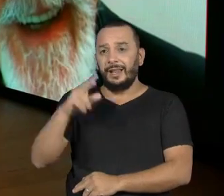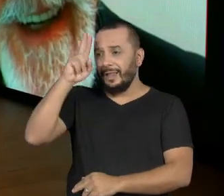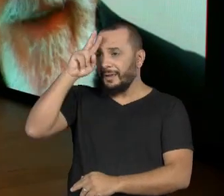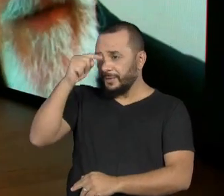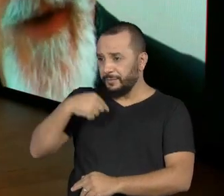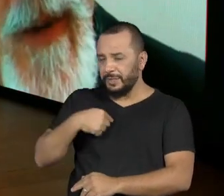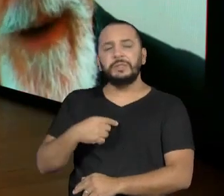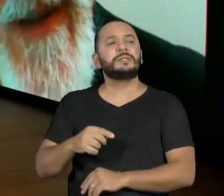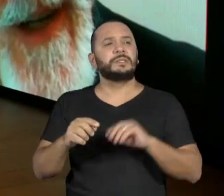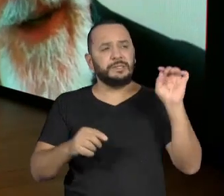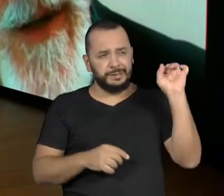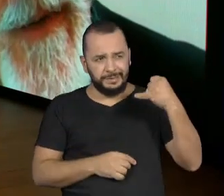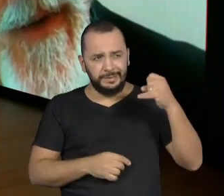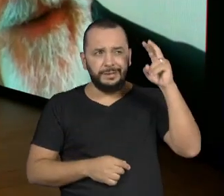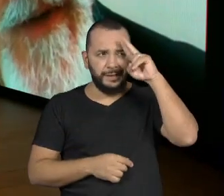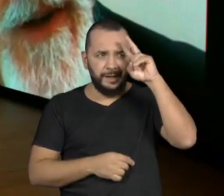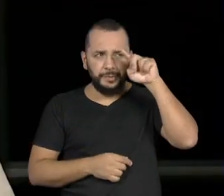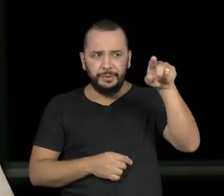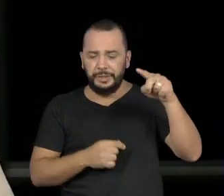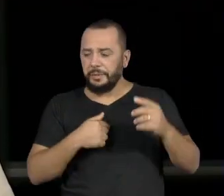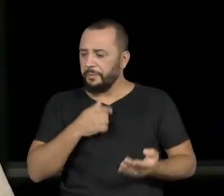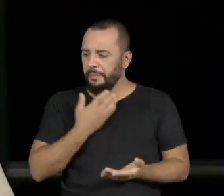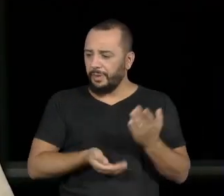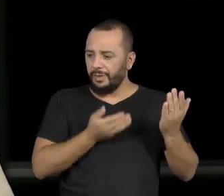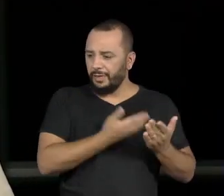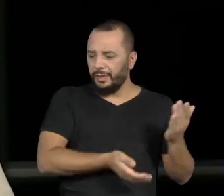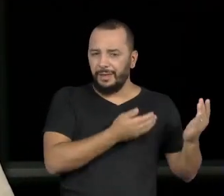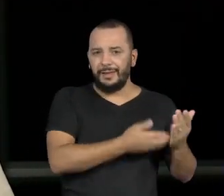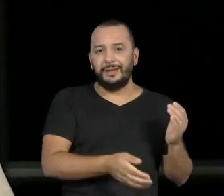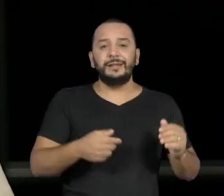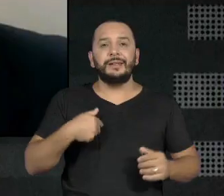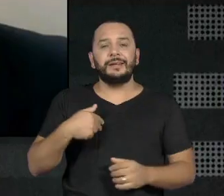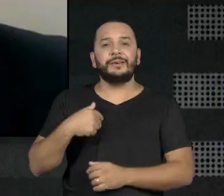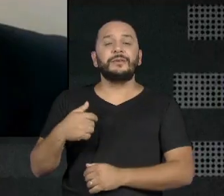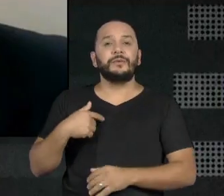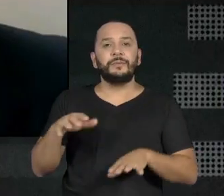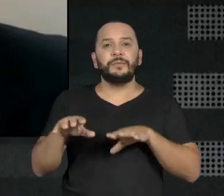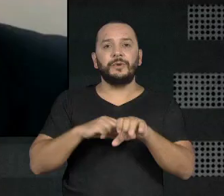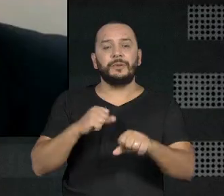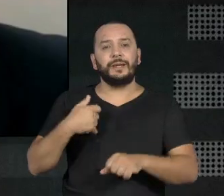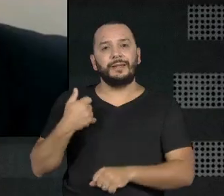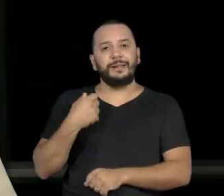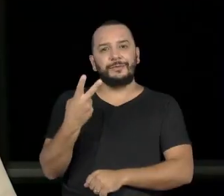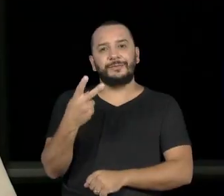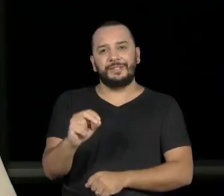isso. Eu fui me formar no científico com 20 anos. Eu era um demônio no colégio.